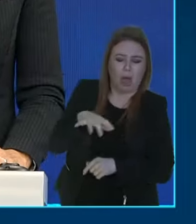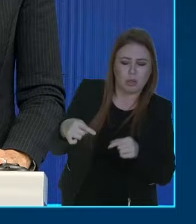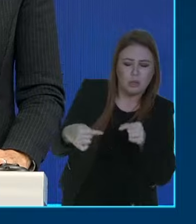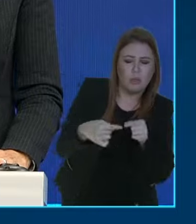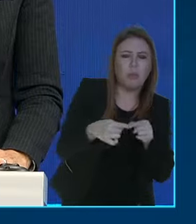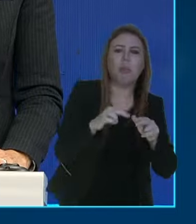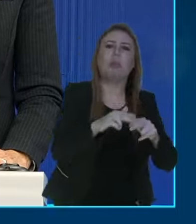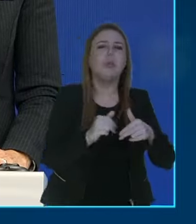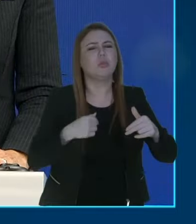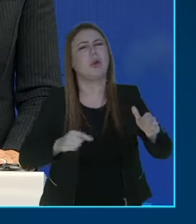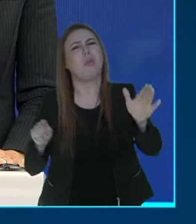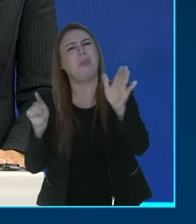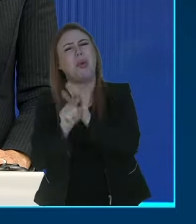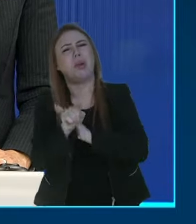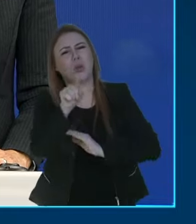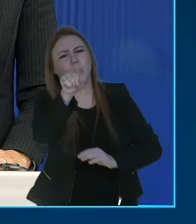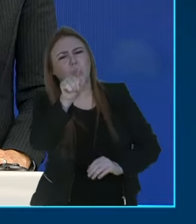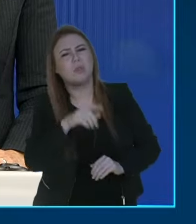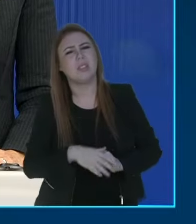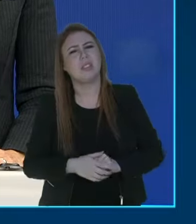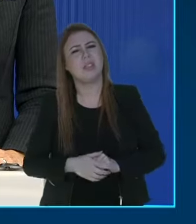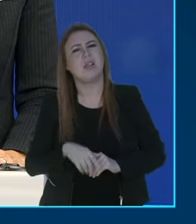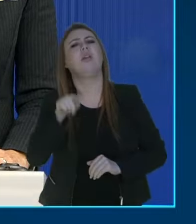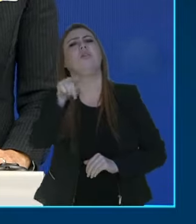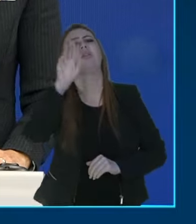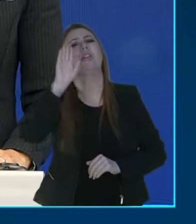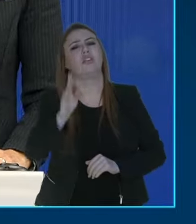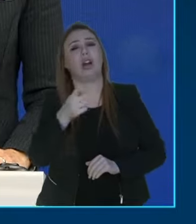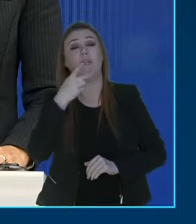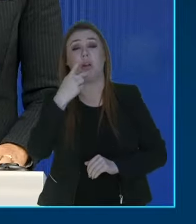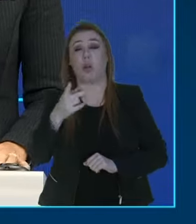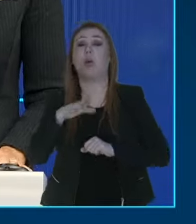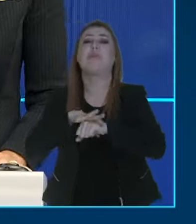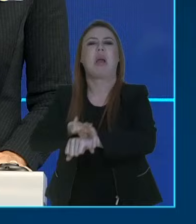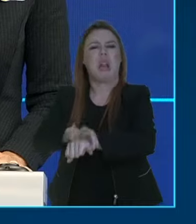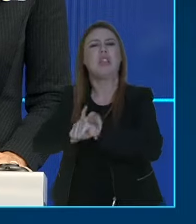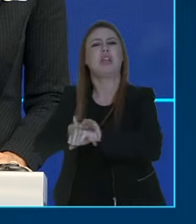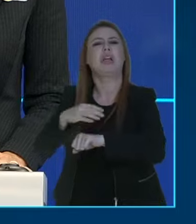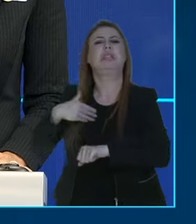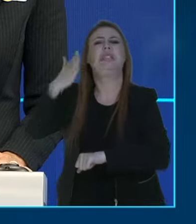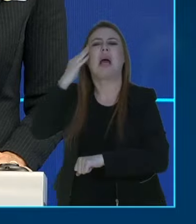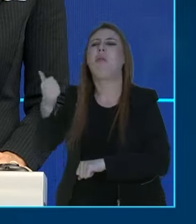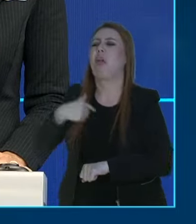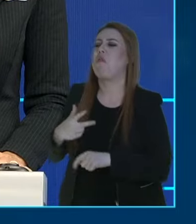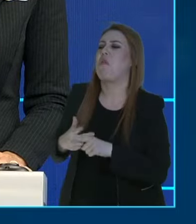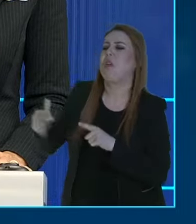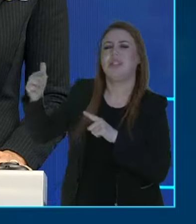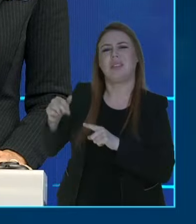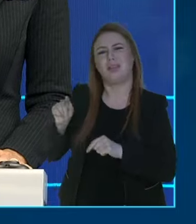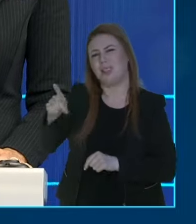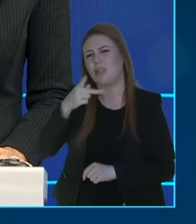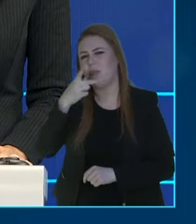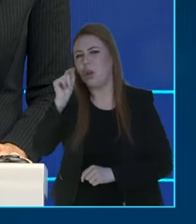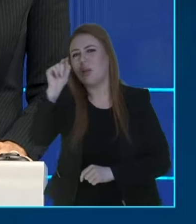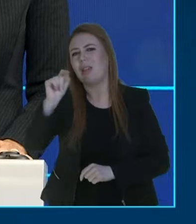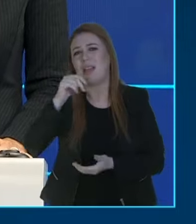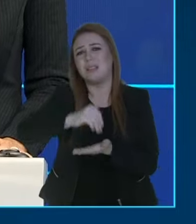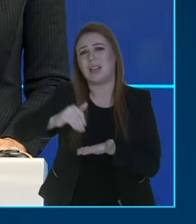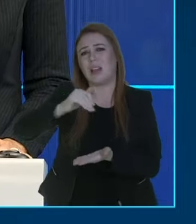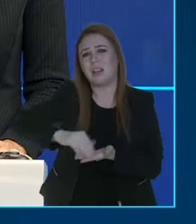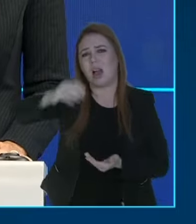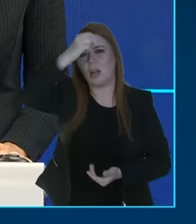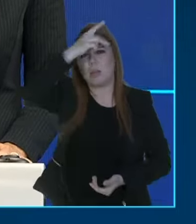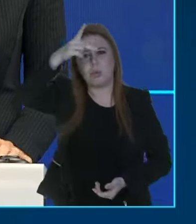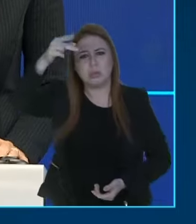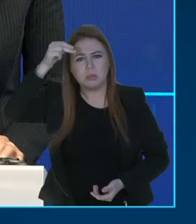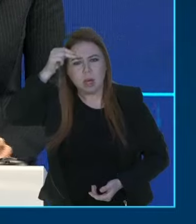pergunta. A senhora já anunciou, com a garantia que vai ganhar a eleição de Curitiba, a sua secretária municipal de saúde,